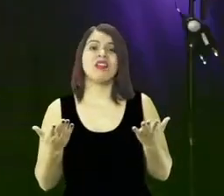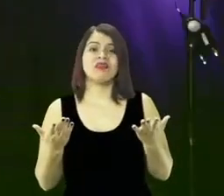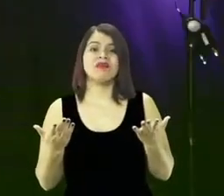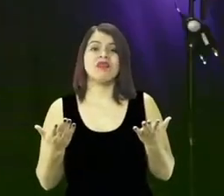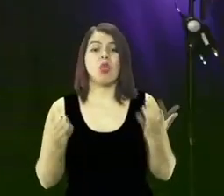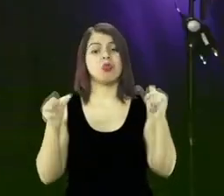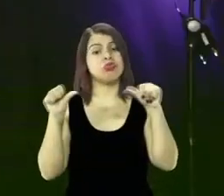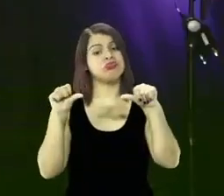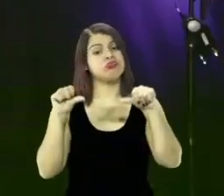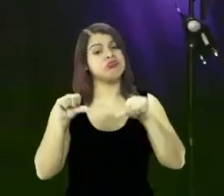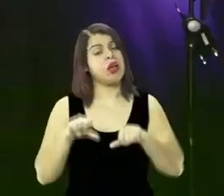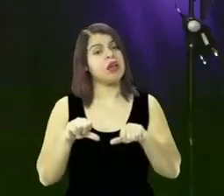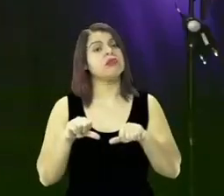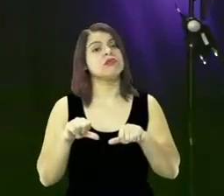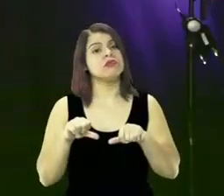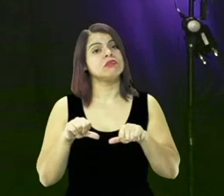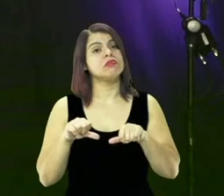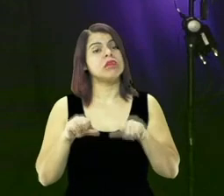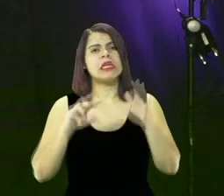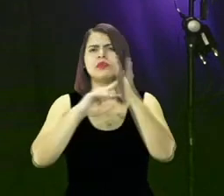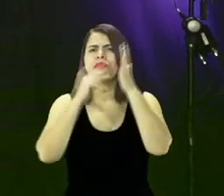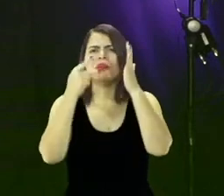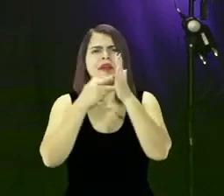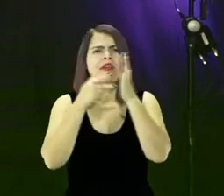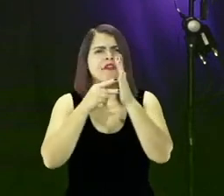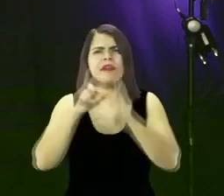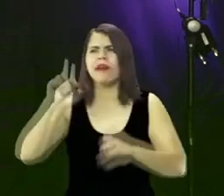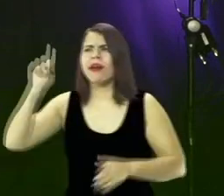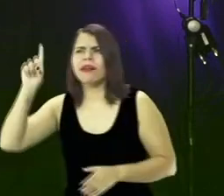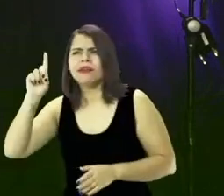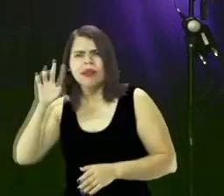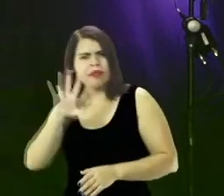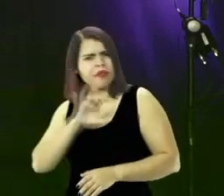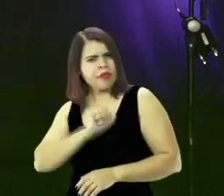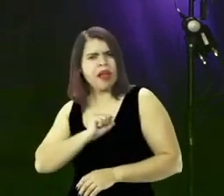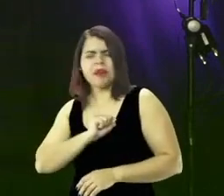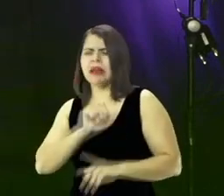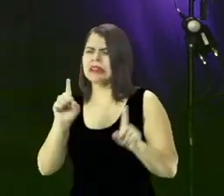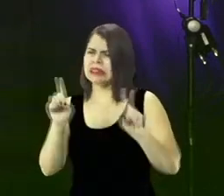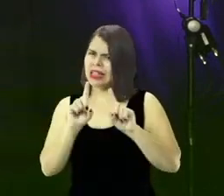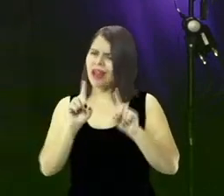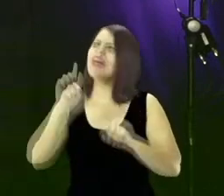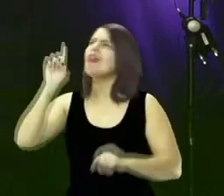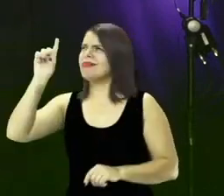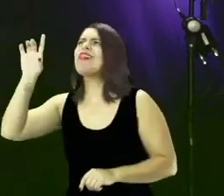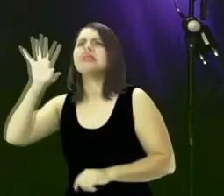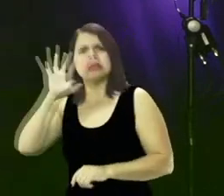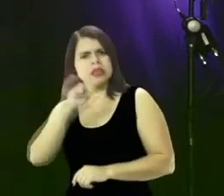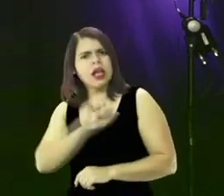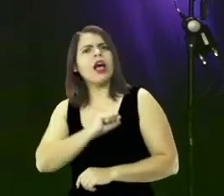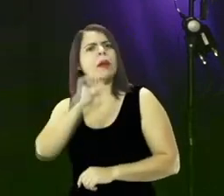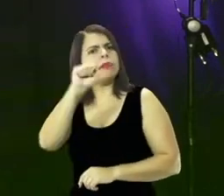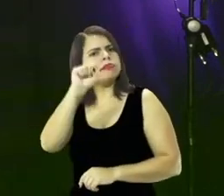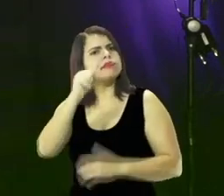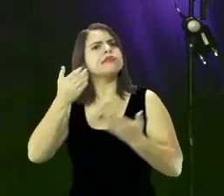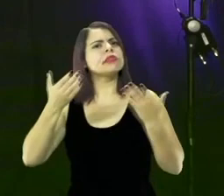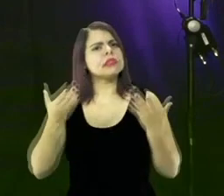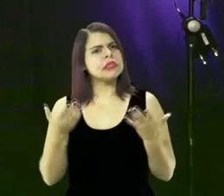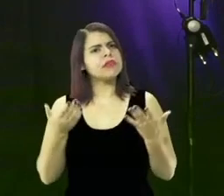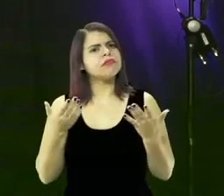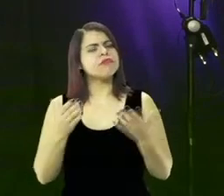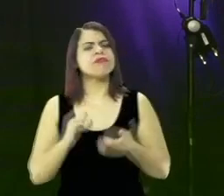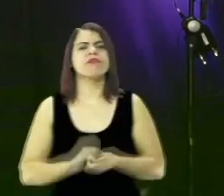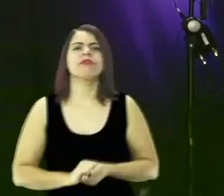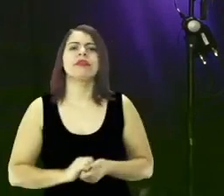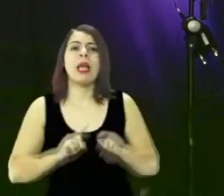muito não significa que Deus não te ama muito ele te ama muito o amor dele a medida do amor dele por mim por você não é definida pela quantidade